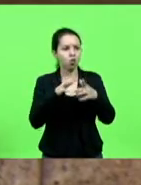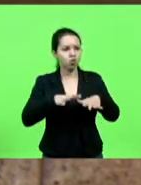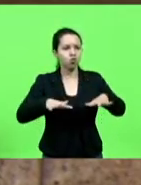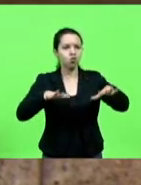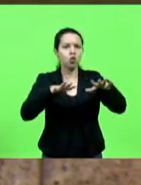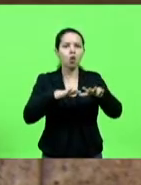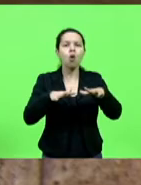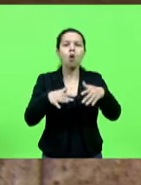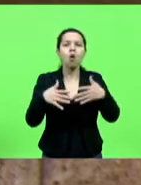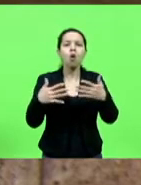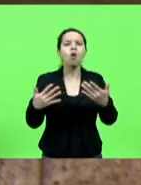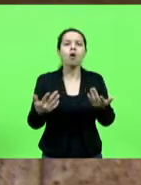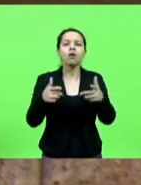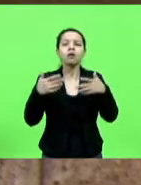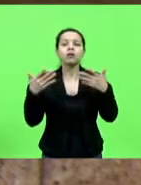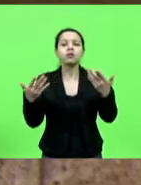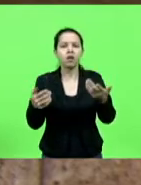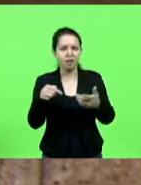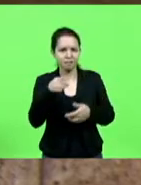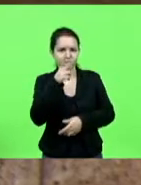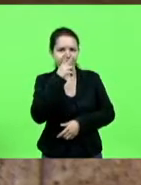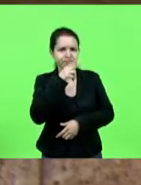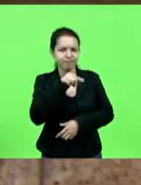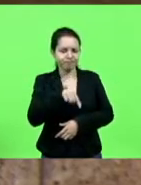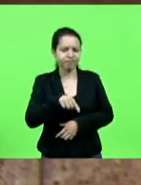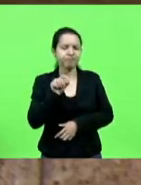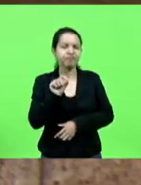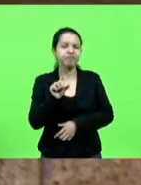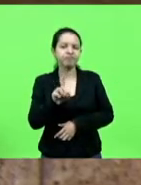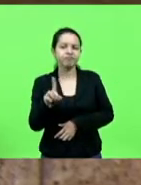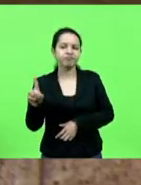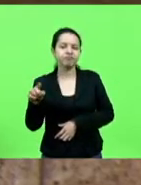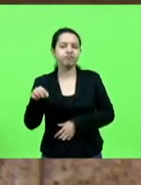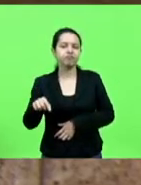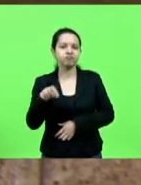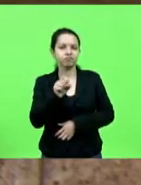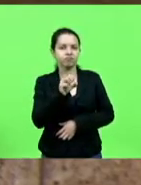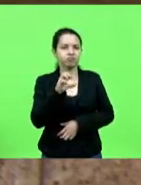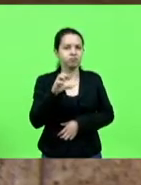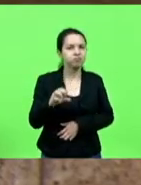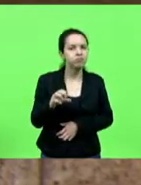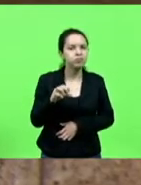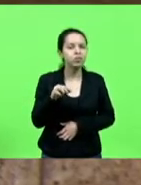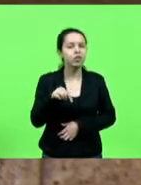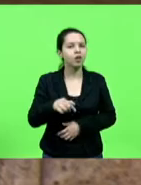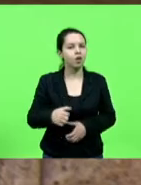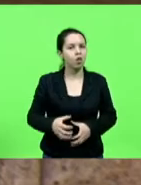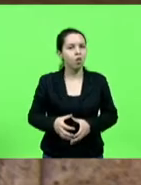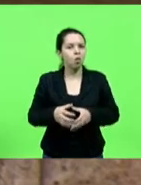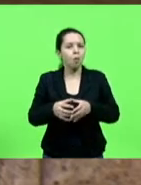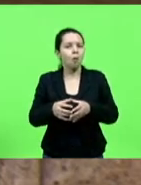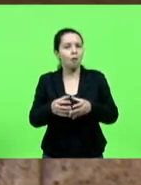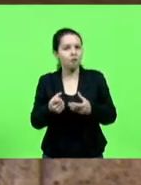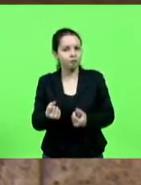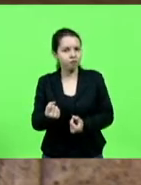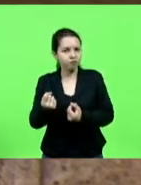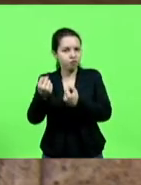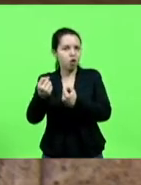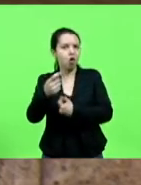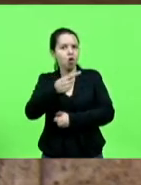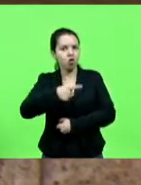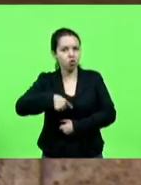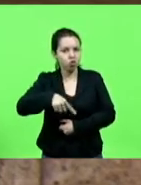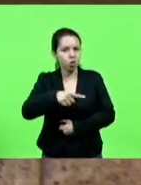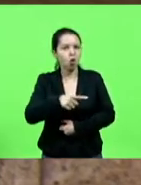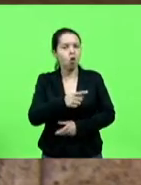que é a direita, aqui no estado de Santa Catarina, que tem tomado o corpo cada vez mais forte. cada vez mais forte. Nós estamos aí